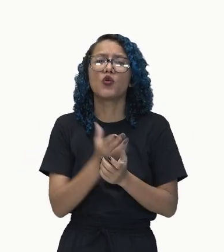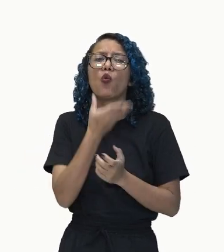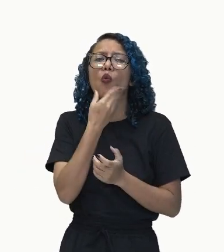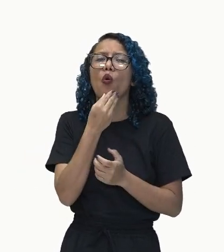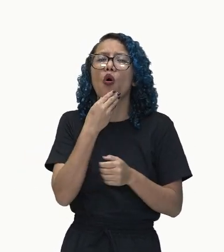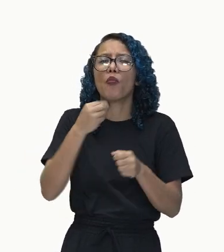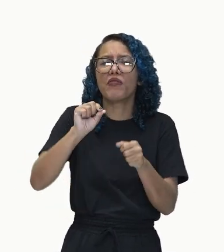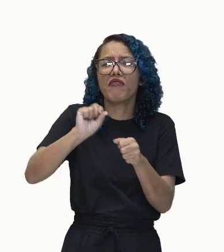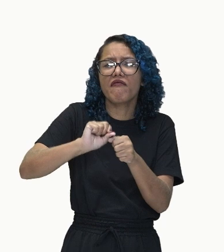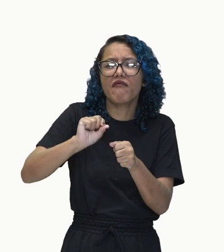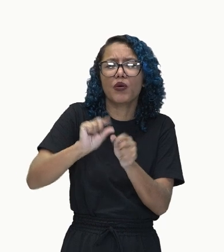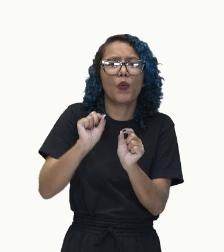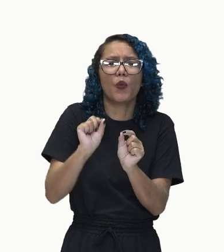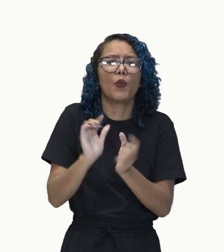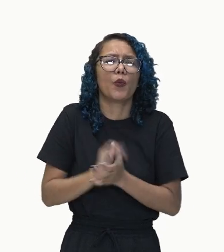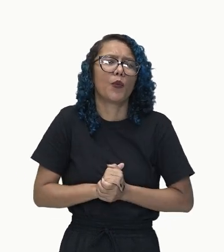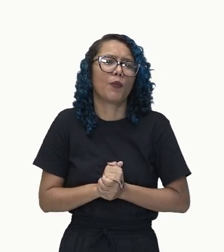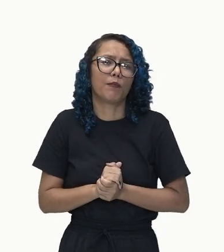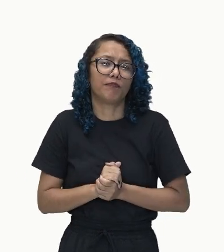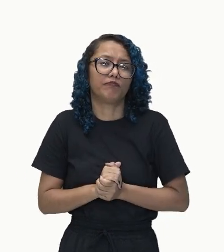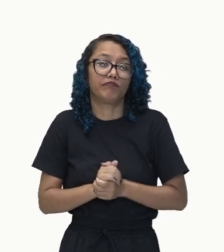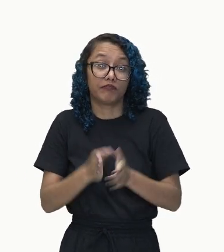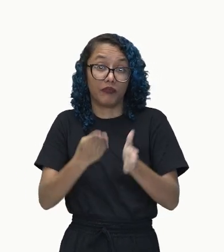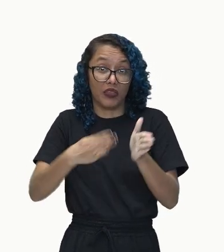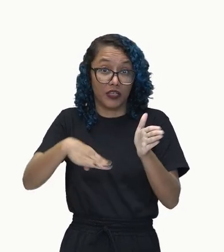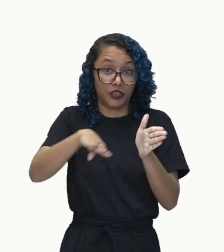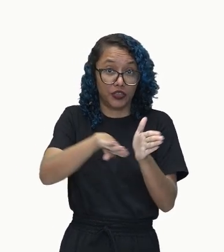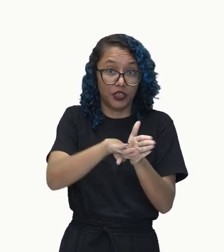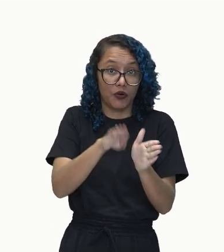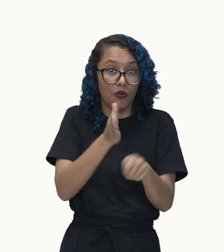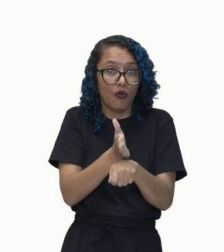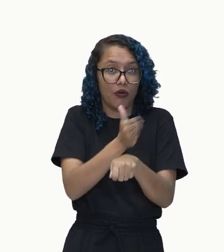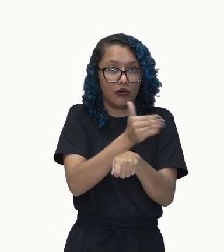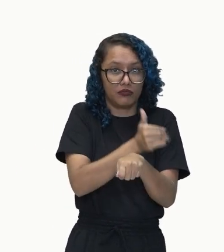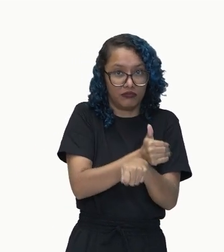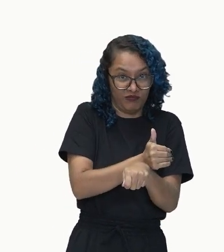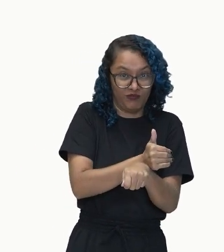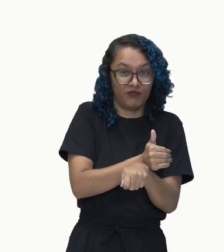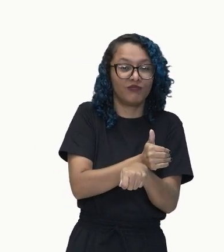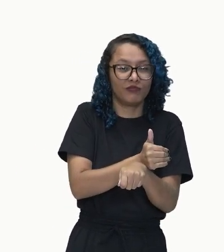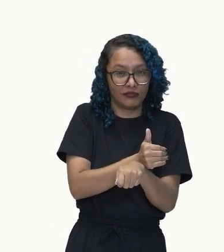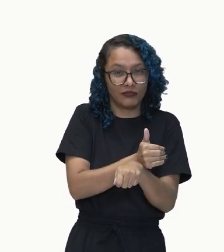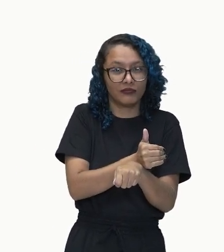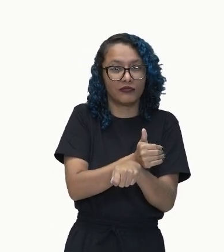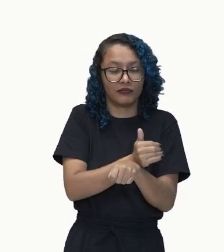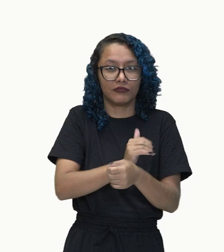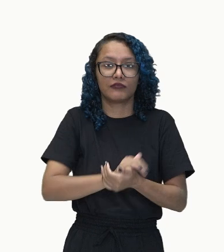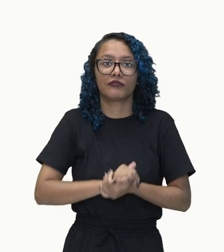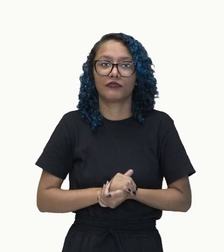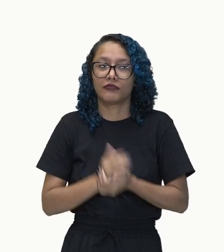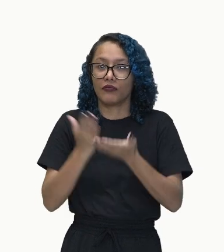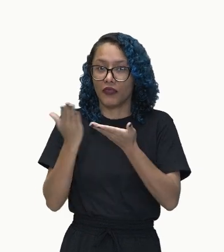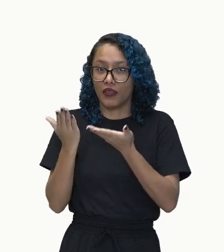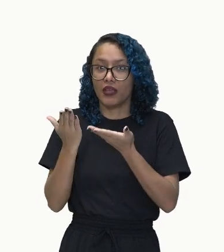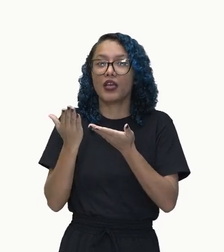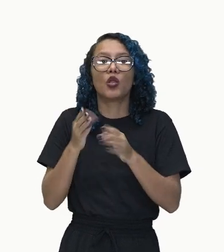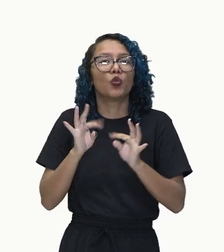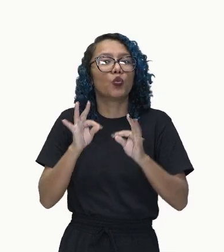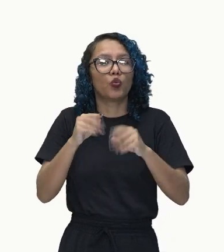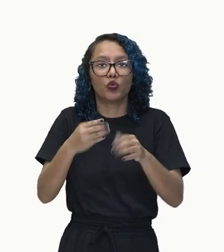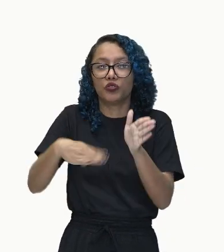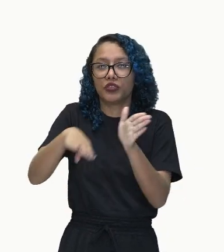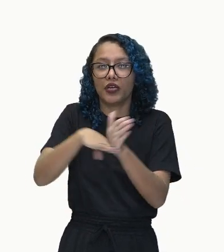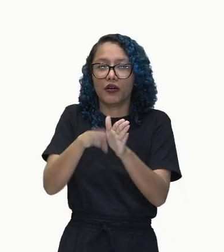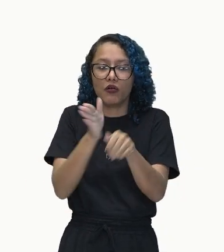chegou cedo. Exatamente. Que ele chegou cedo. Aqui é o predicado da oração.